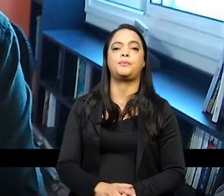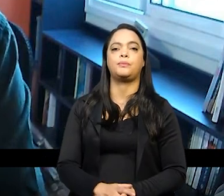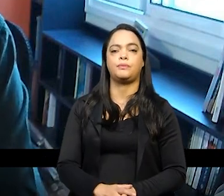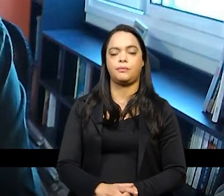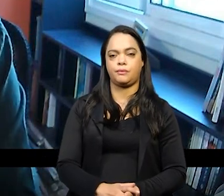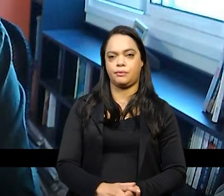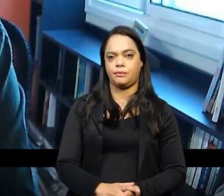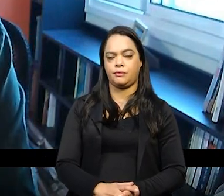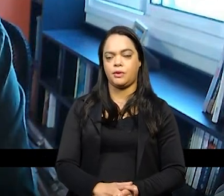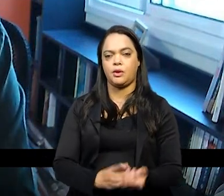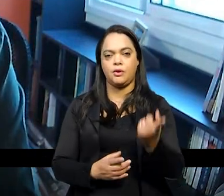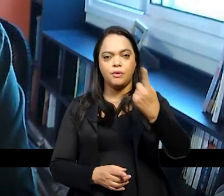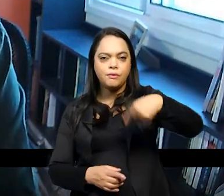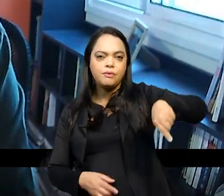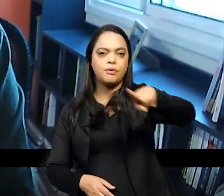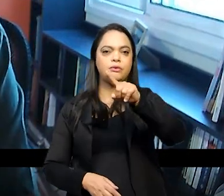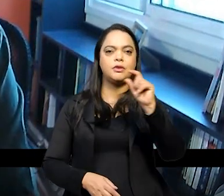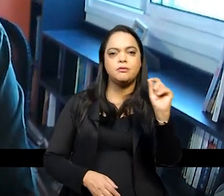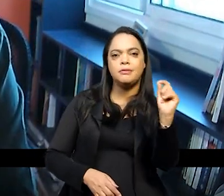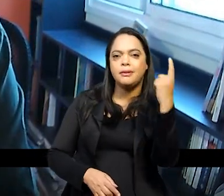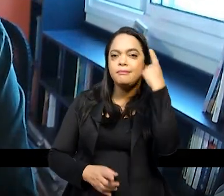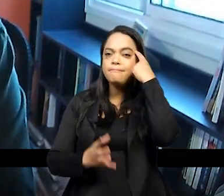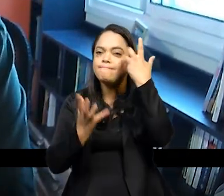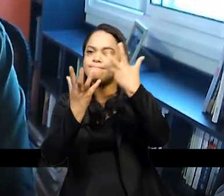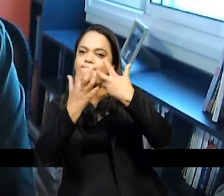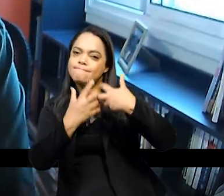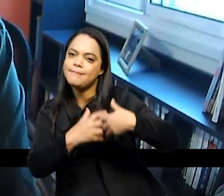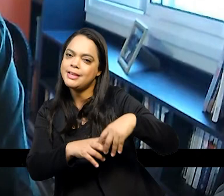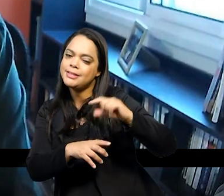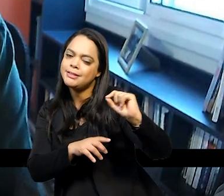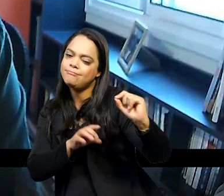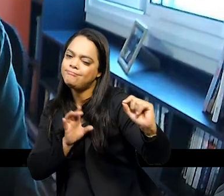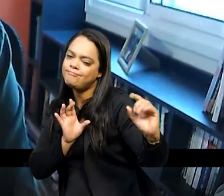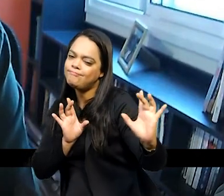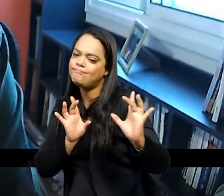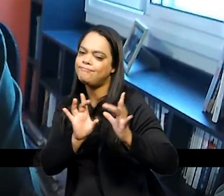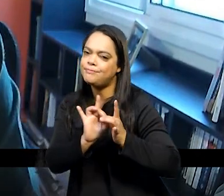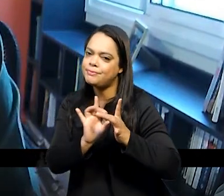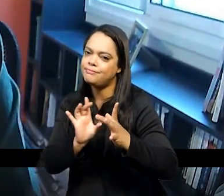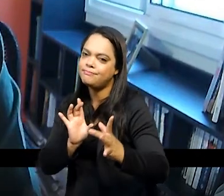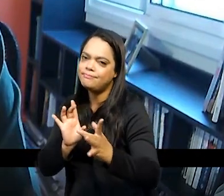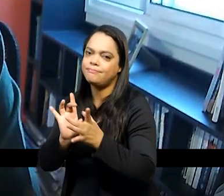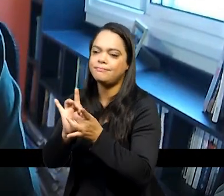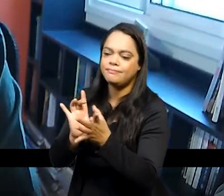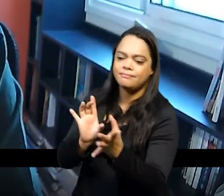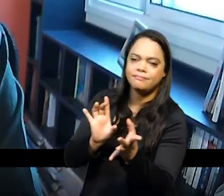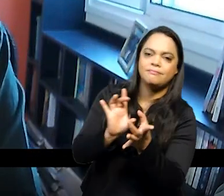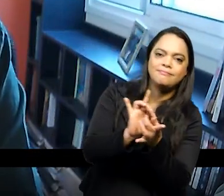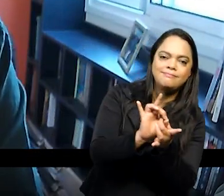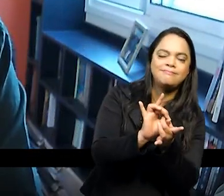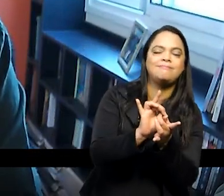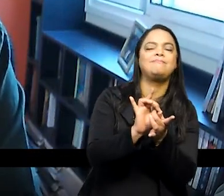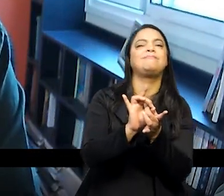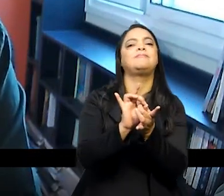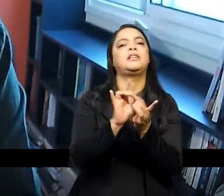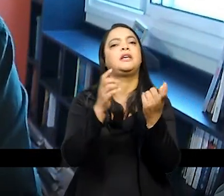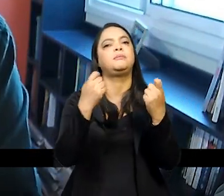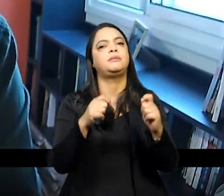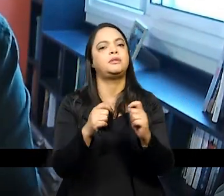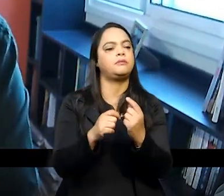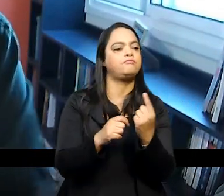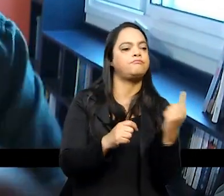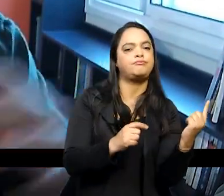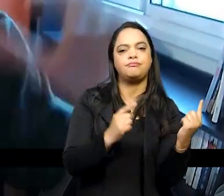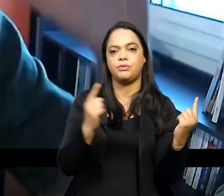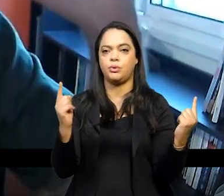vocês estão construindo essas pontes entendo que sim então tem que ter os dois lados mas tem que ter os dois lados